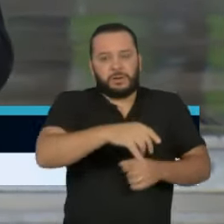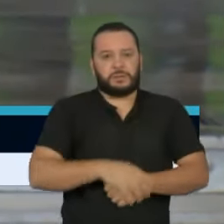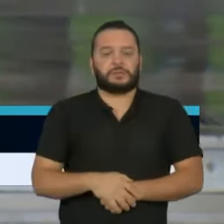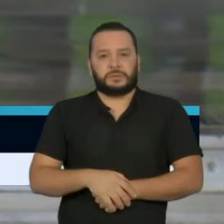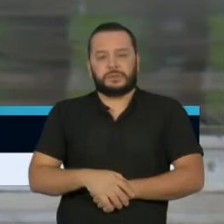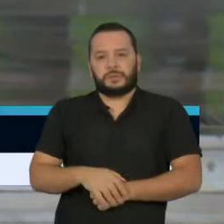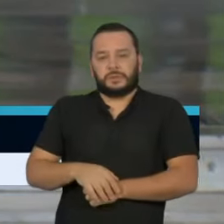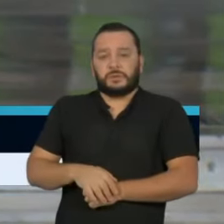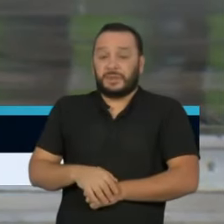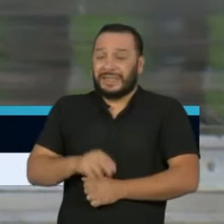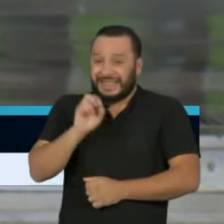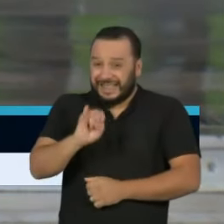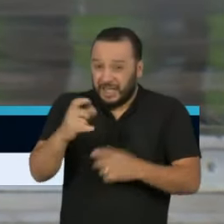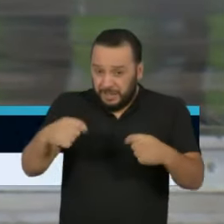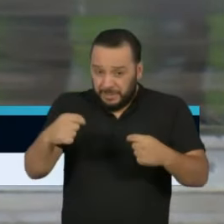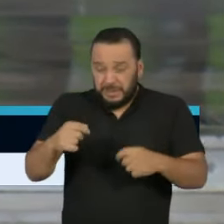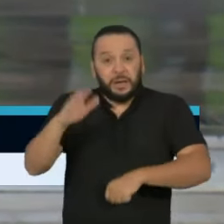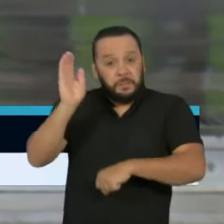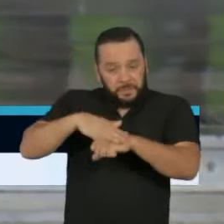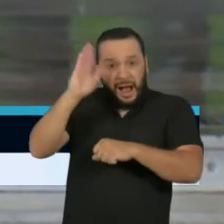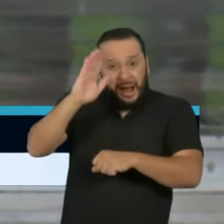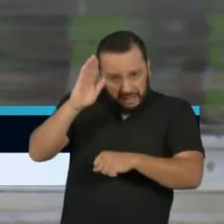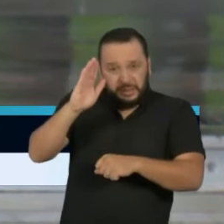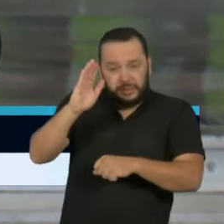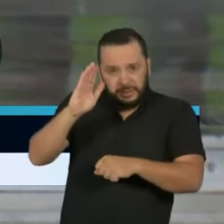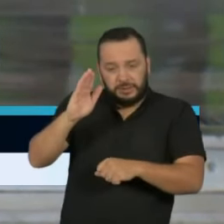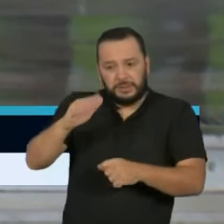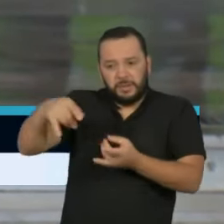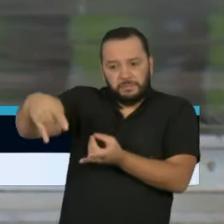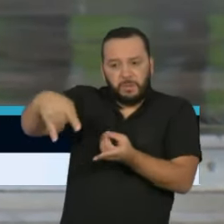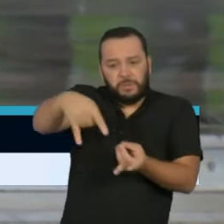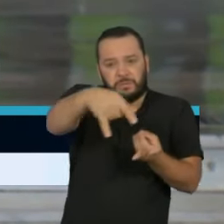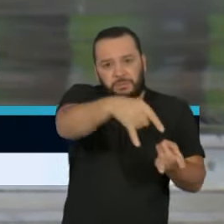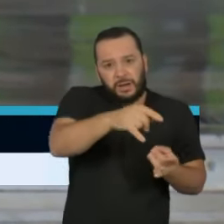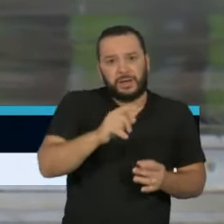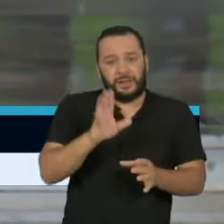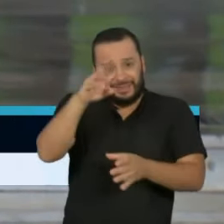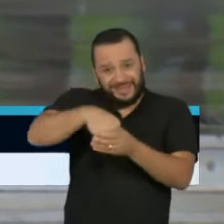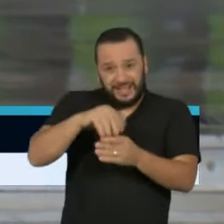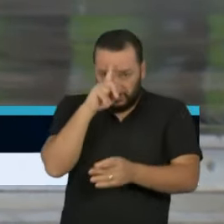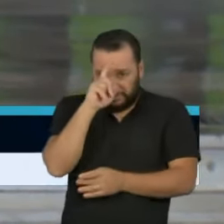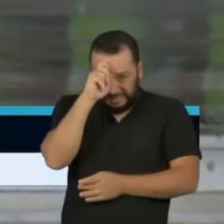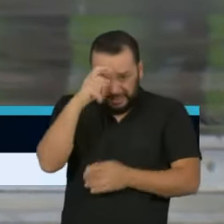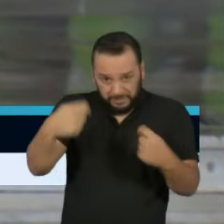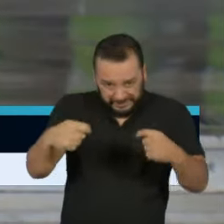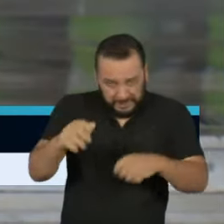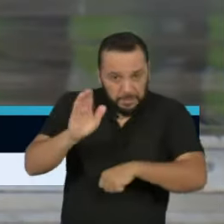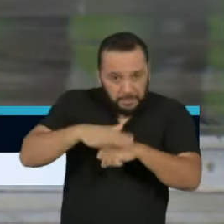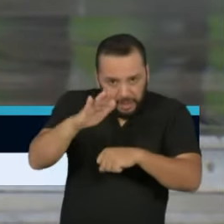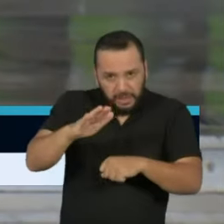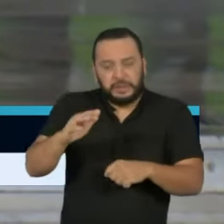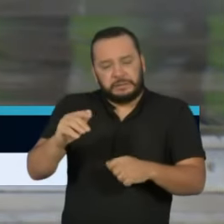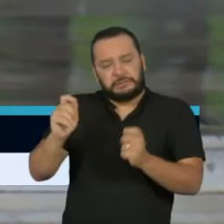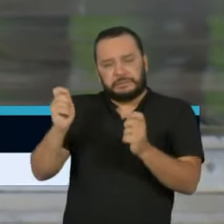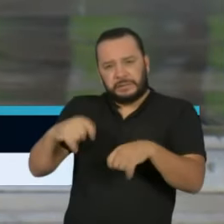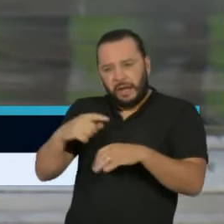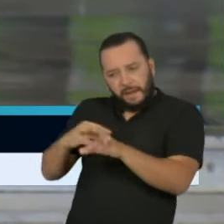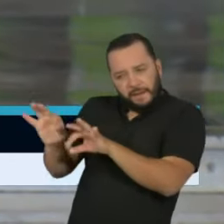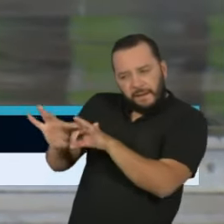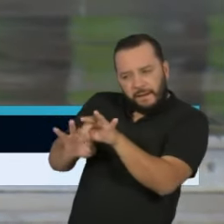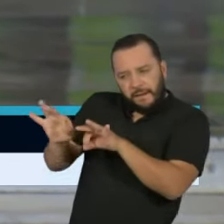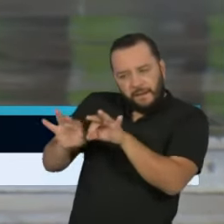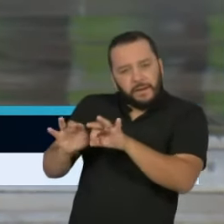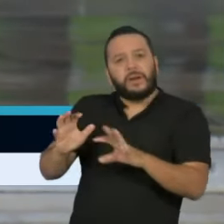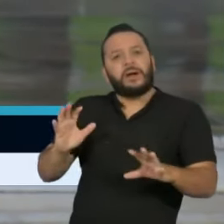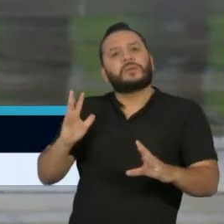precisarmos de mais, temos uma barreira que hoje nós estamos trabalhando, podemos chegar a mais